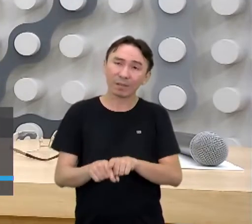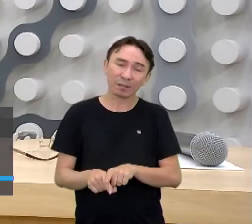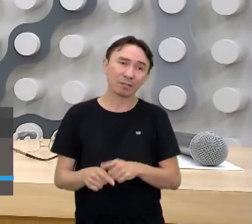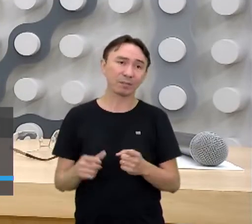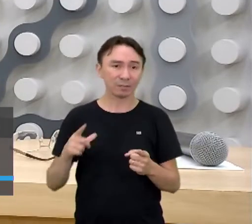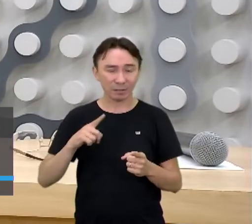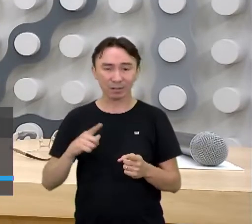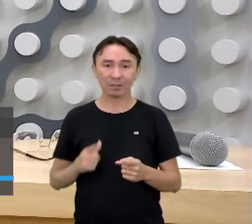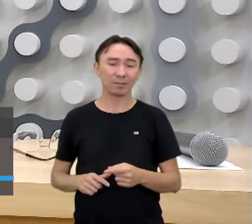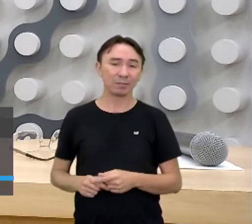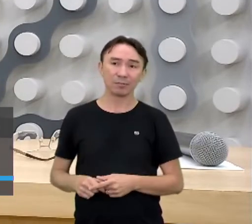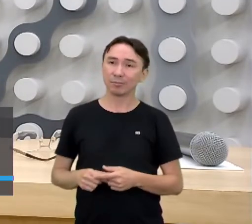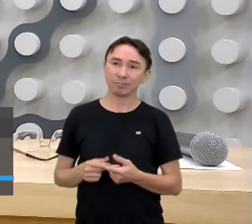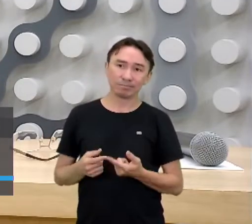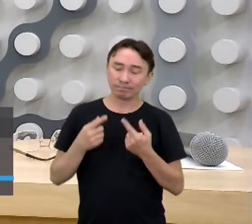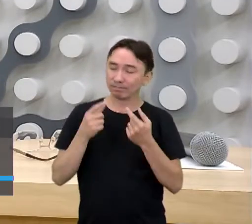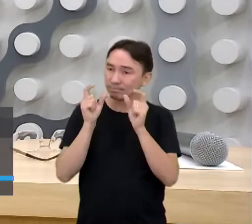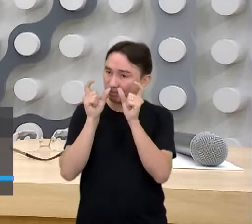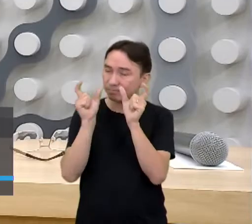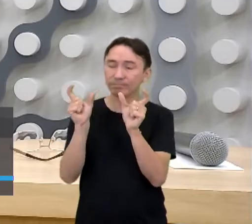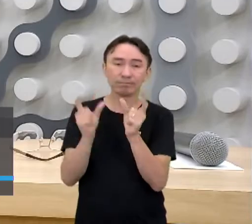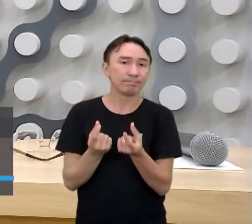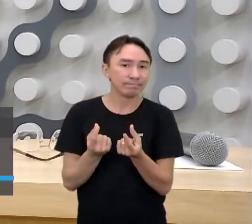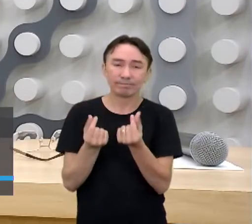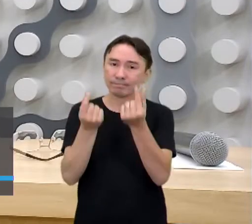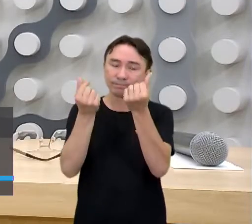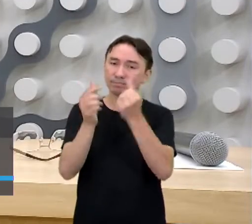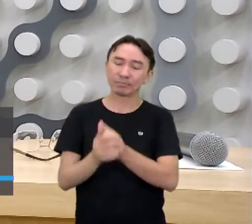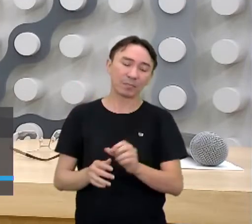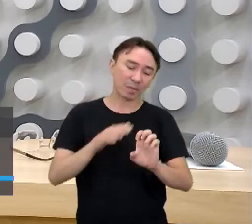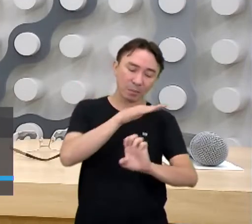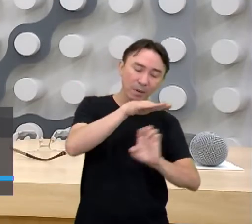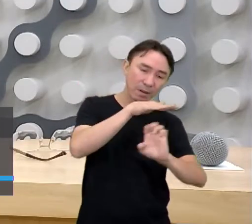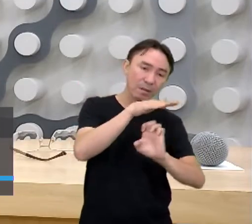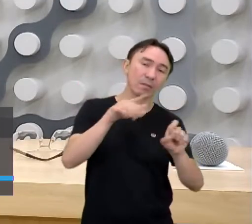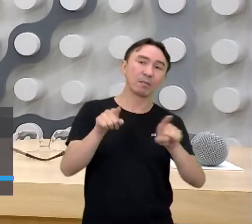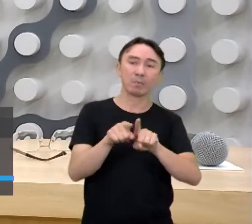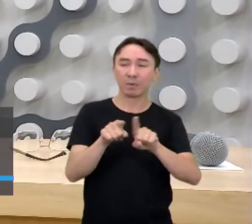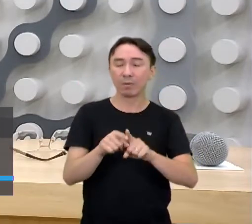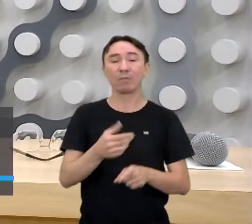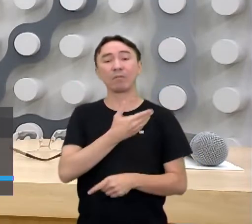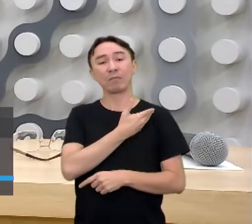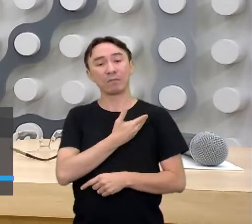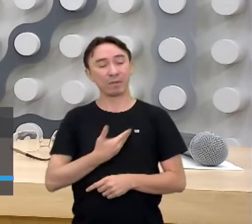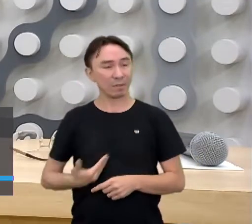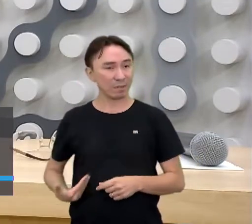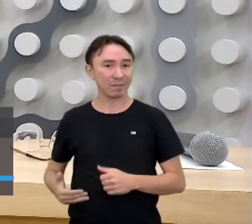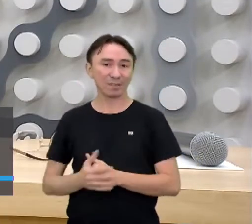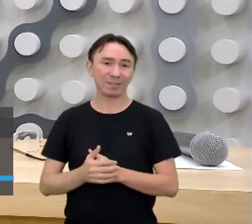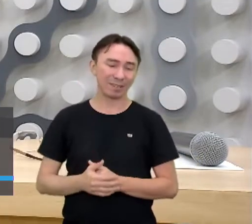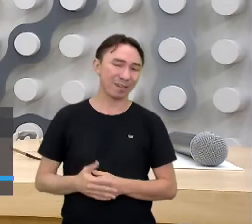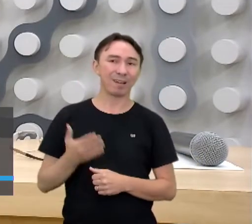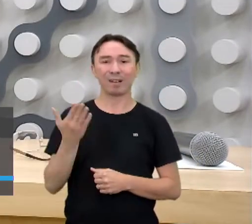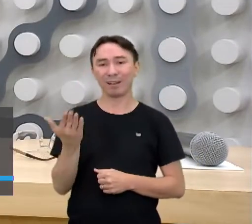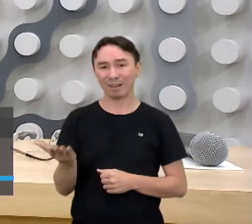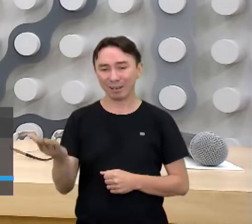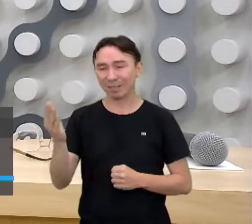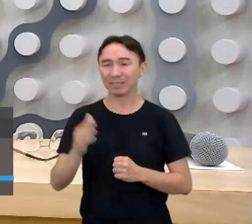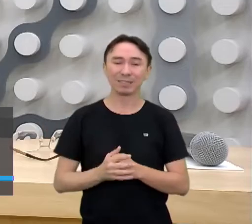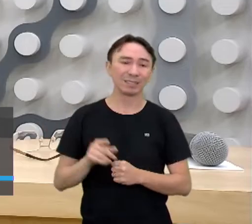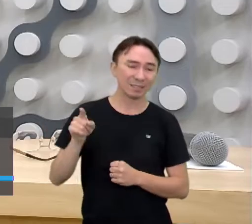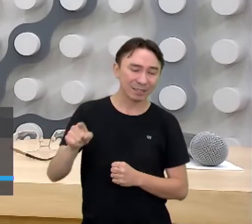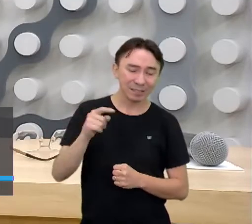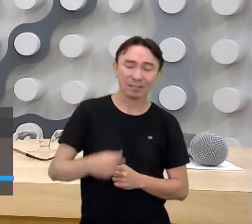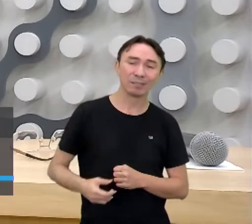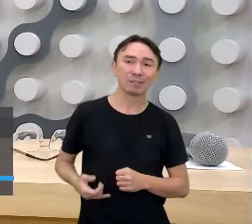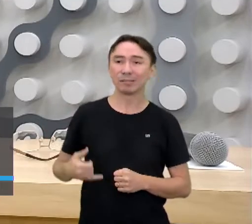empresas, como também do governo, né? Então, as expectativas de vida, não tem aquela relação assim, ah, ele vai durar, ele vai ter mais tempo de